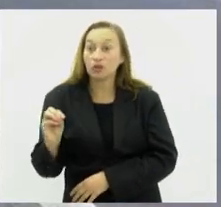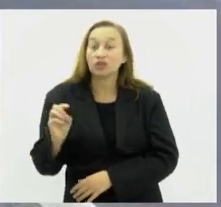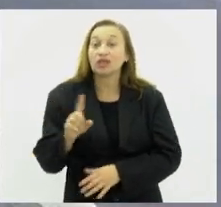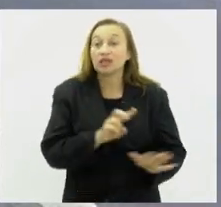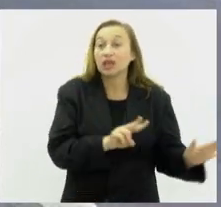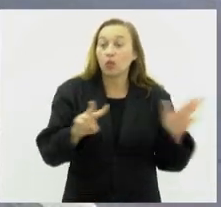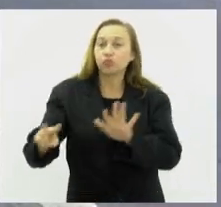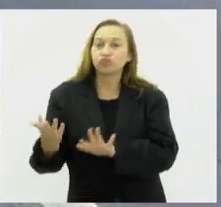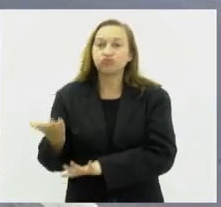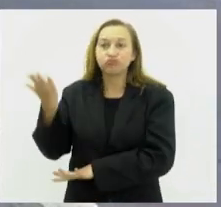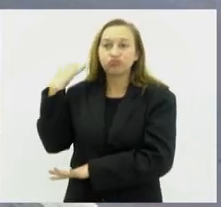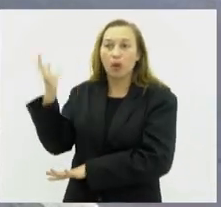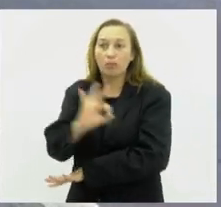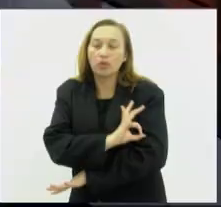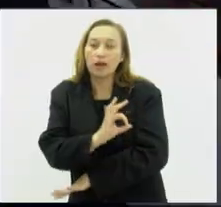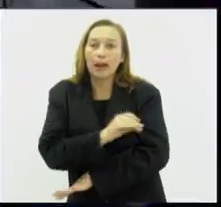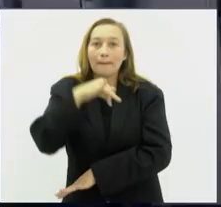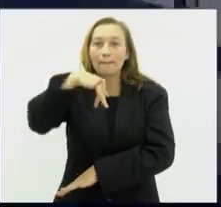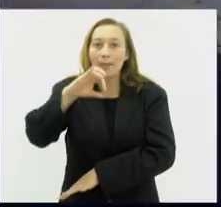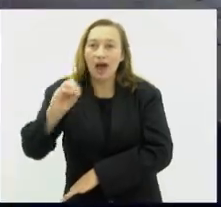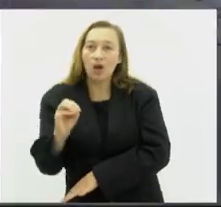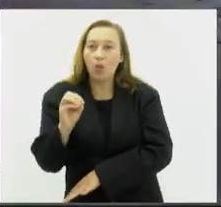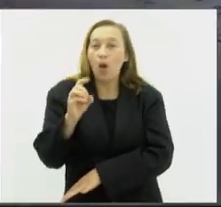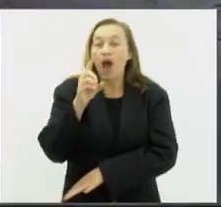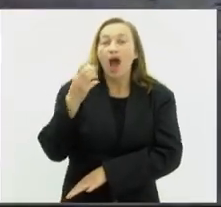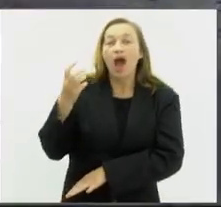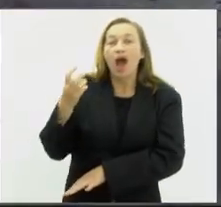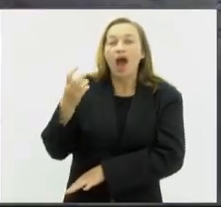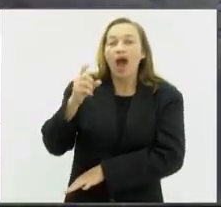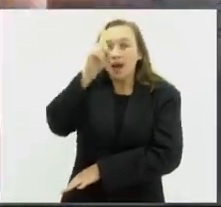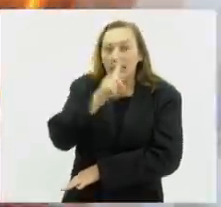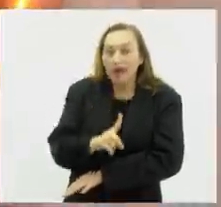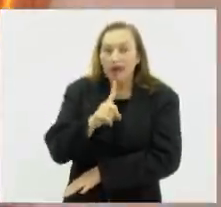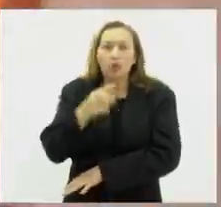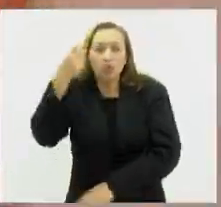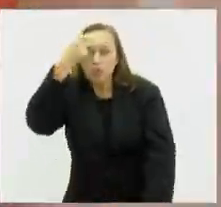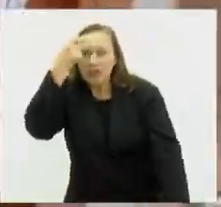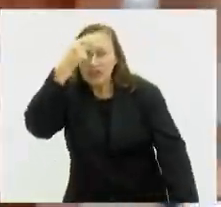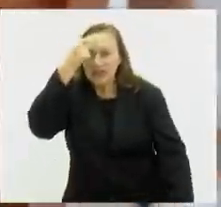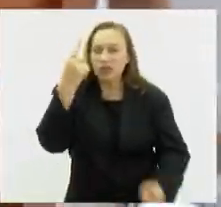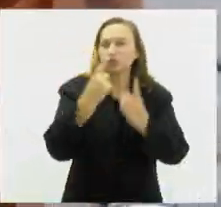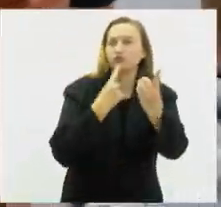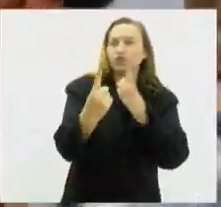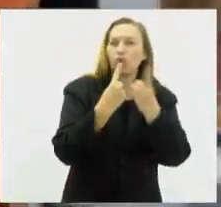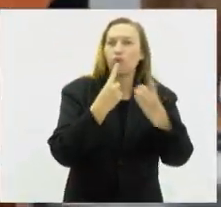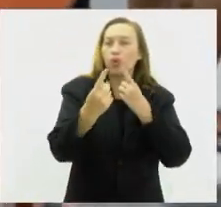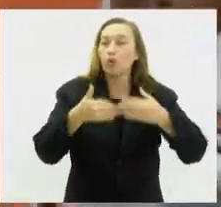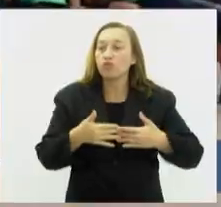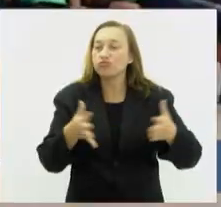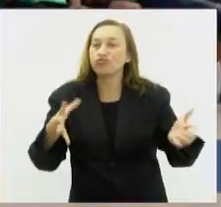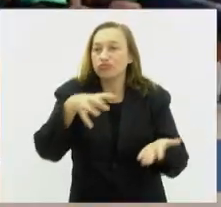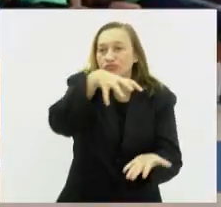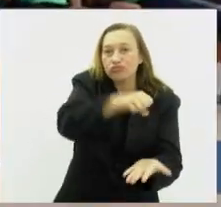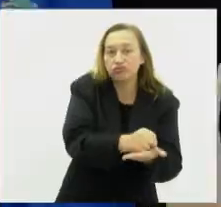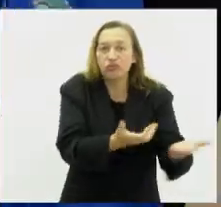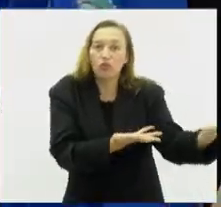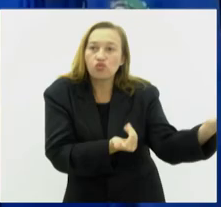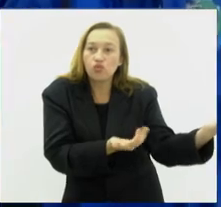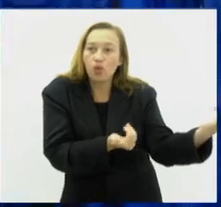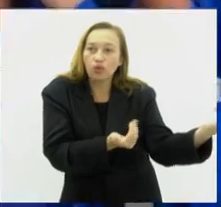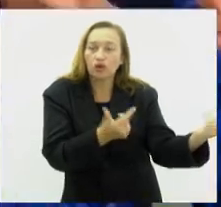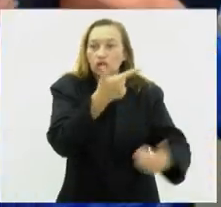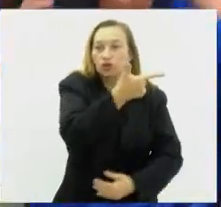semana ações do Maio Amarelo de conscientização no trânsito. Aberta as inscrições para Jogos da Juventude